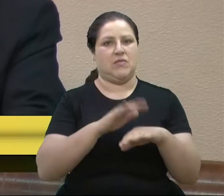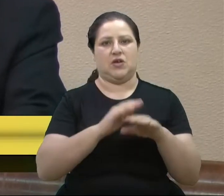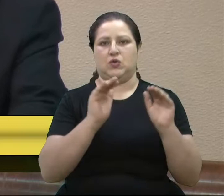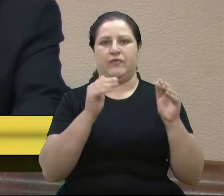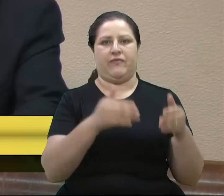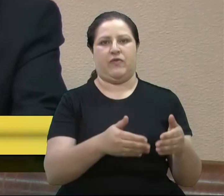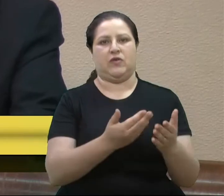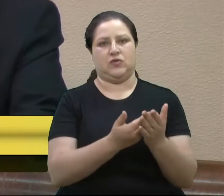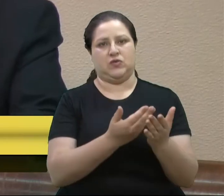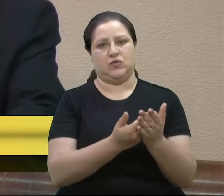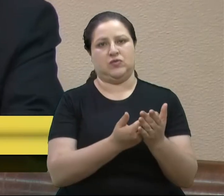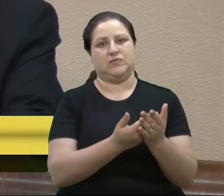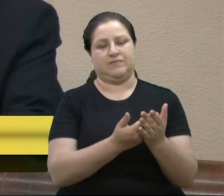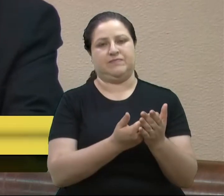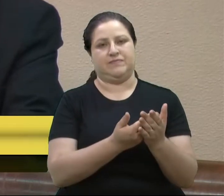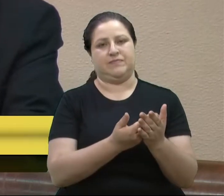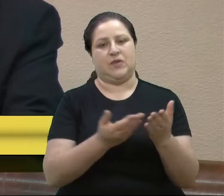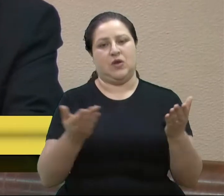infelizmente, a gente vive essa realidade.